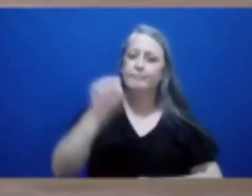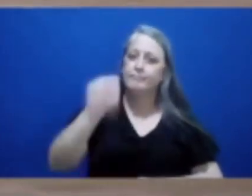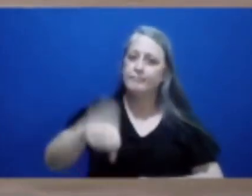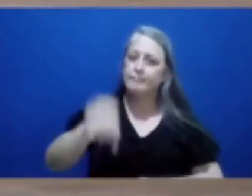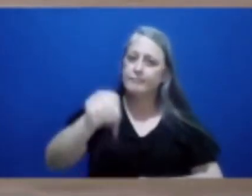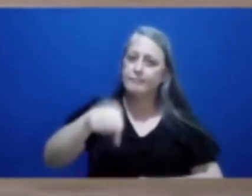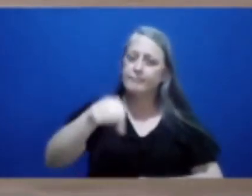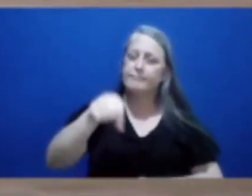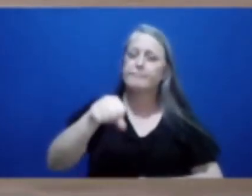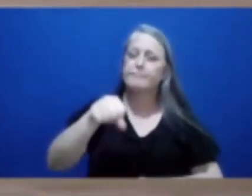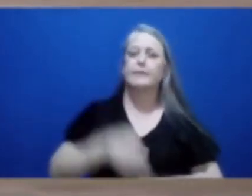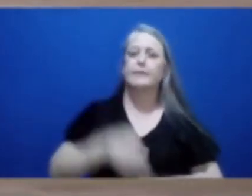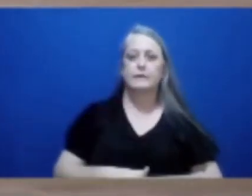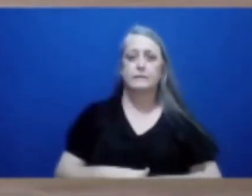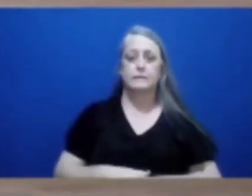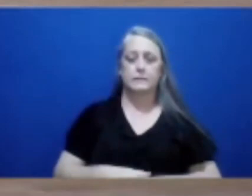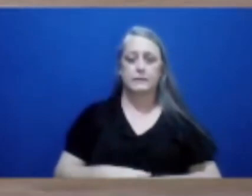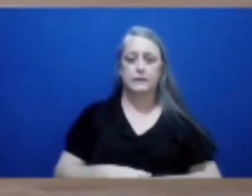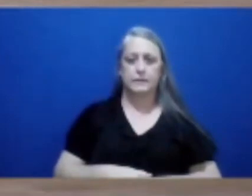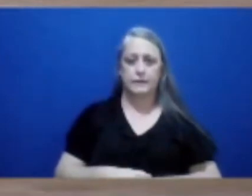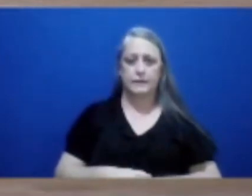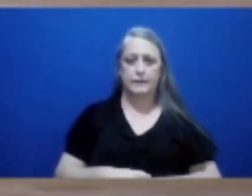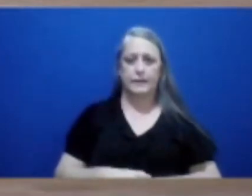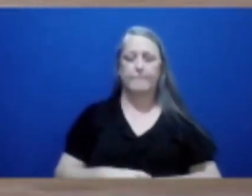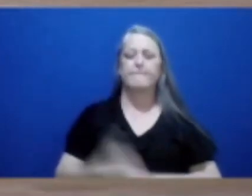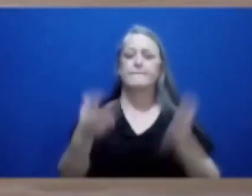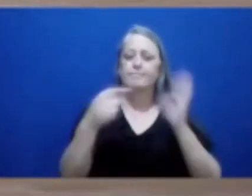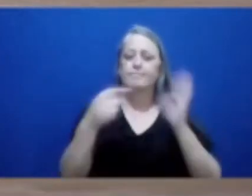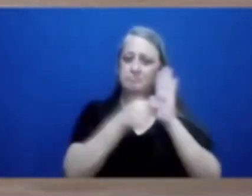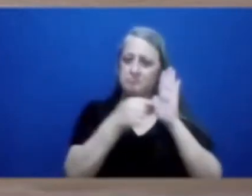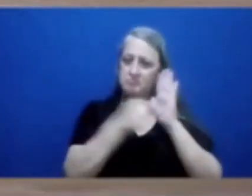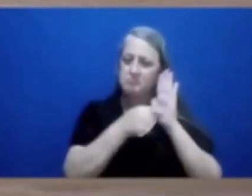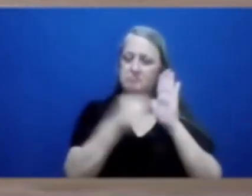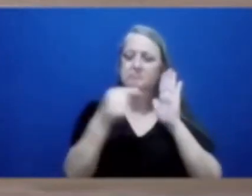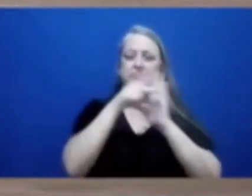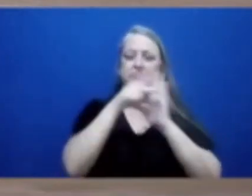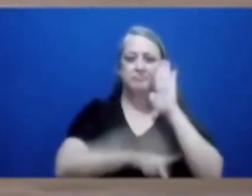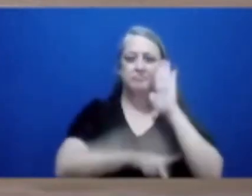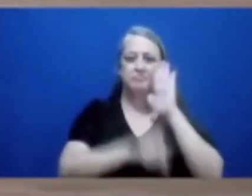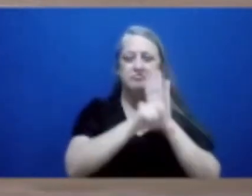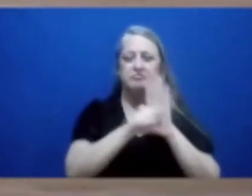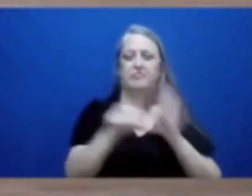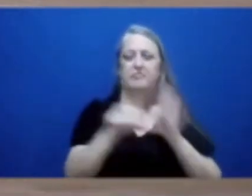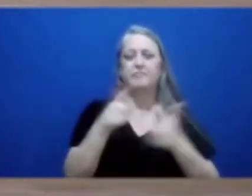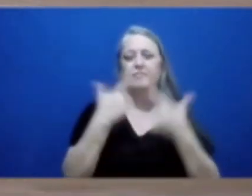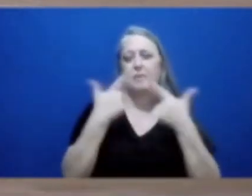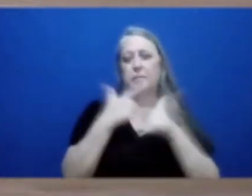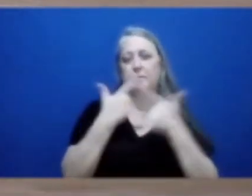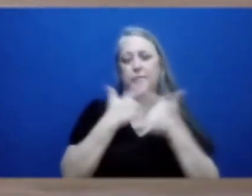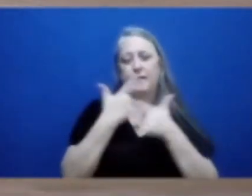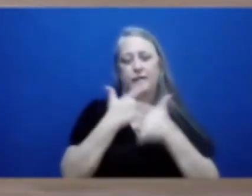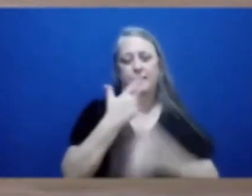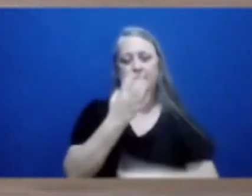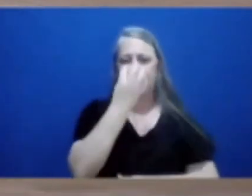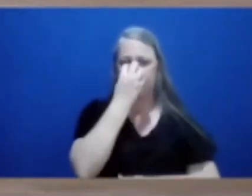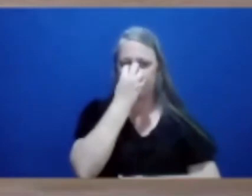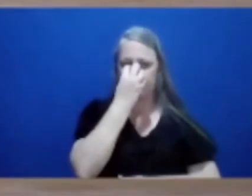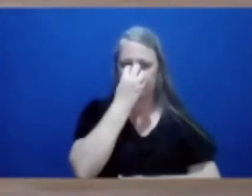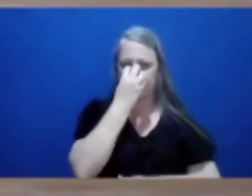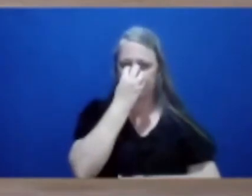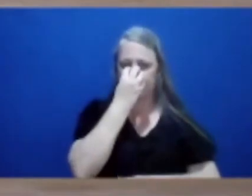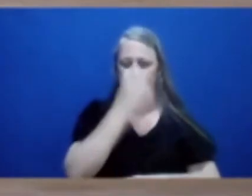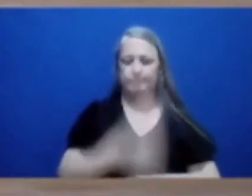Esse projeto, vereador, é uma pataquada. Não tenho mais o que dizer de um projeto além de